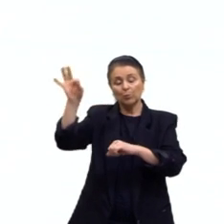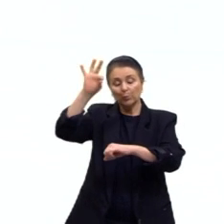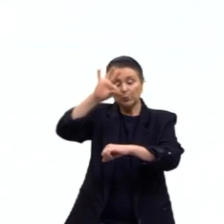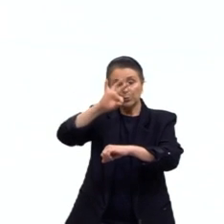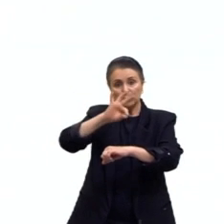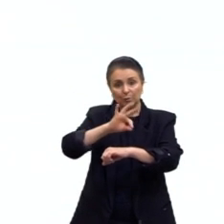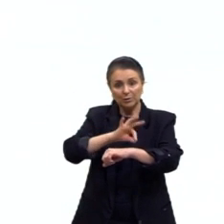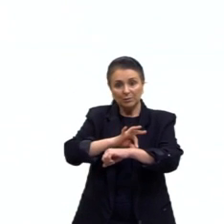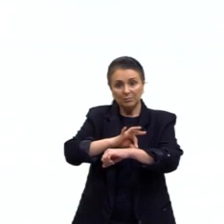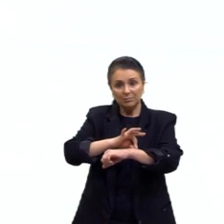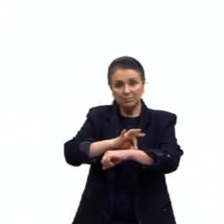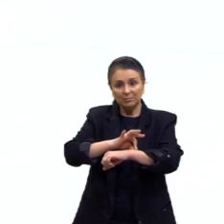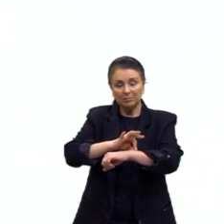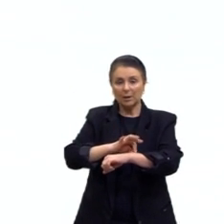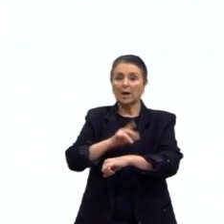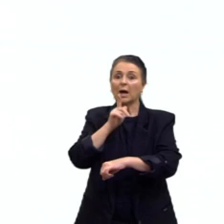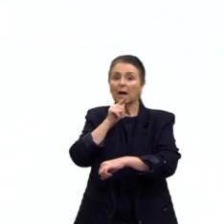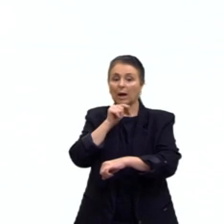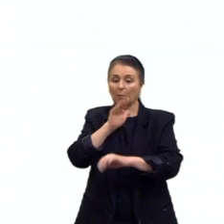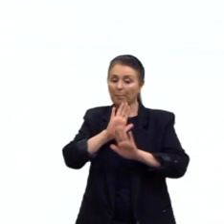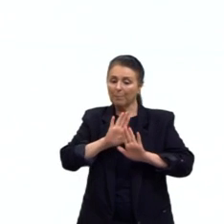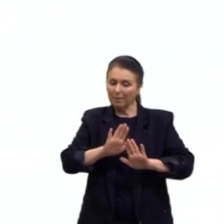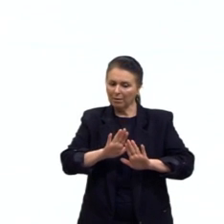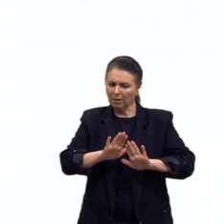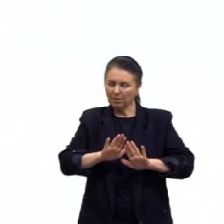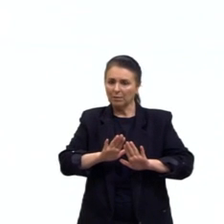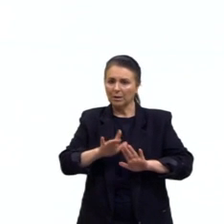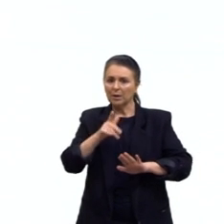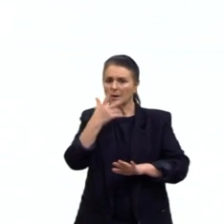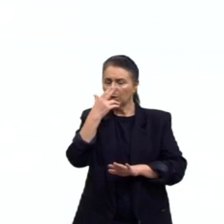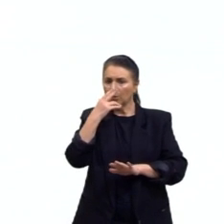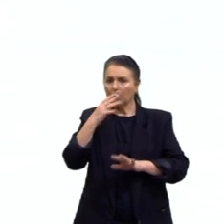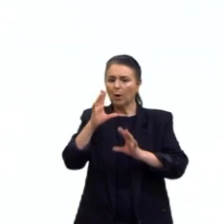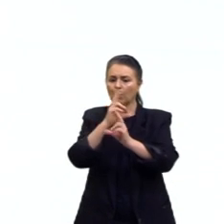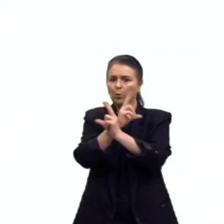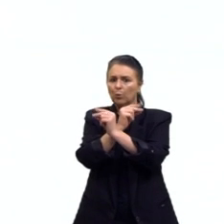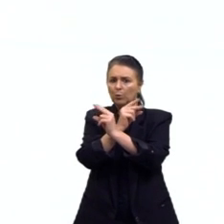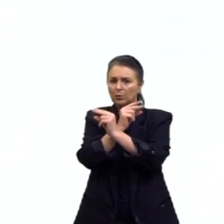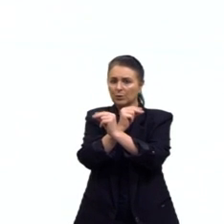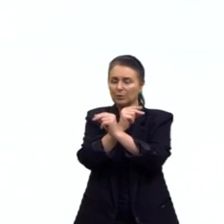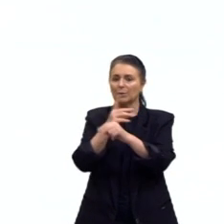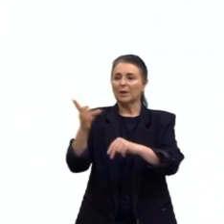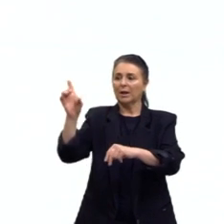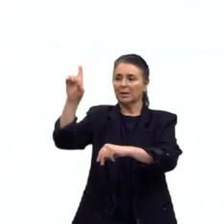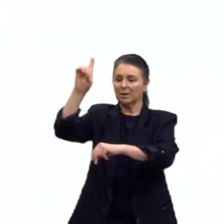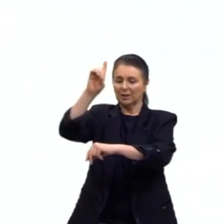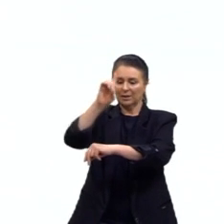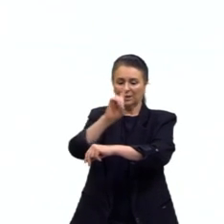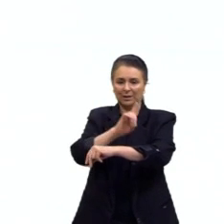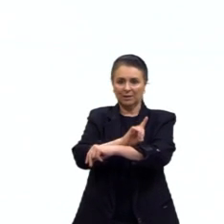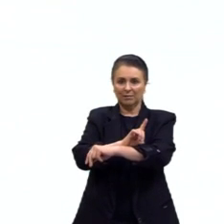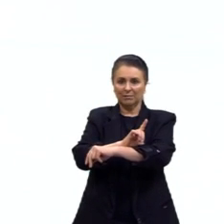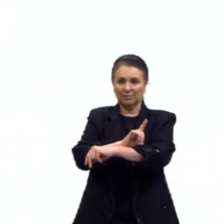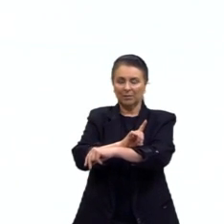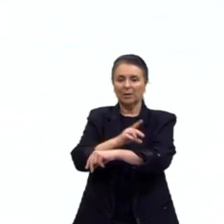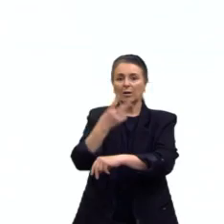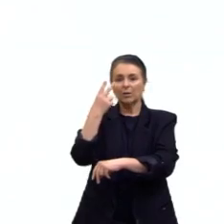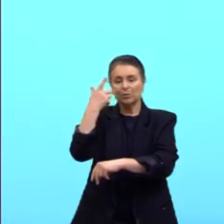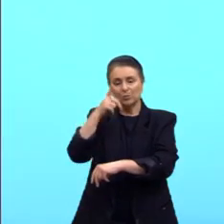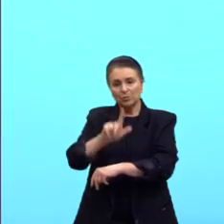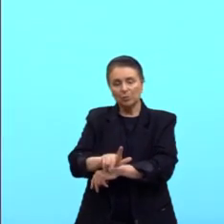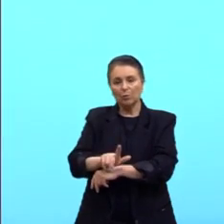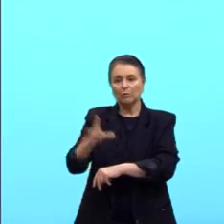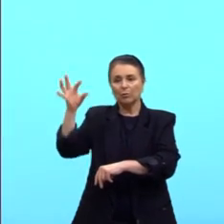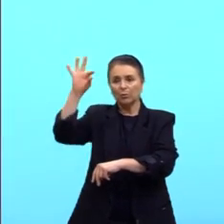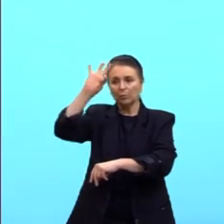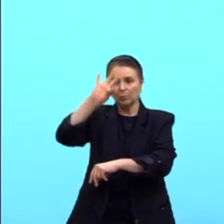de evitar o acúmulo de água parada. Parecido, então, com a Aedes, lá da dengue. Certo? Então, ó, de novo, o